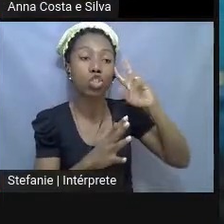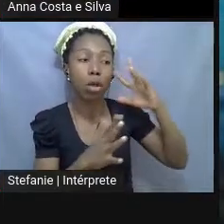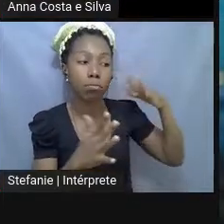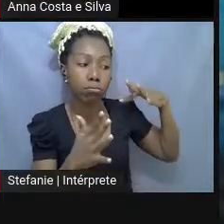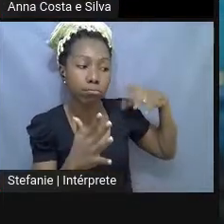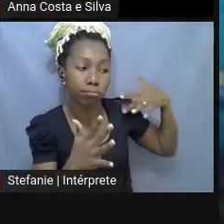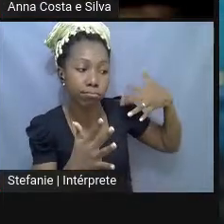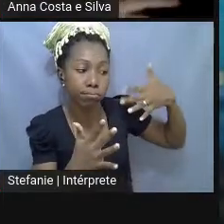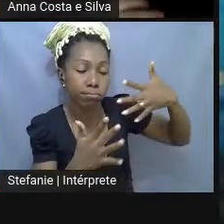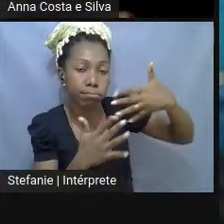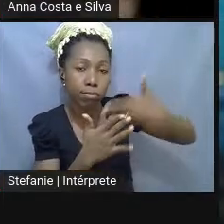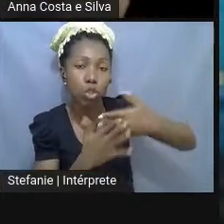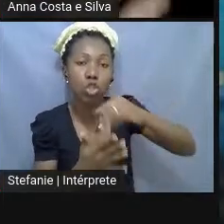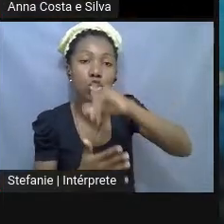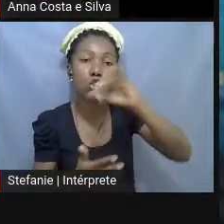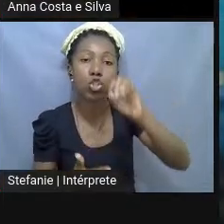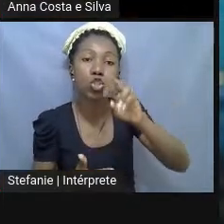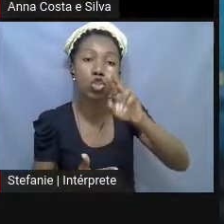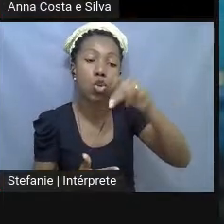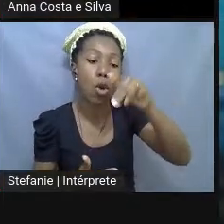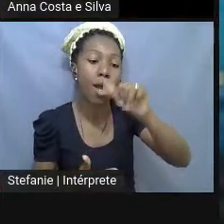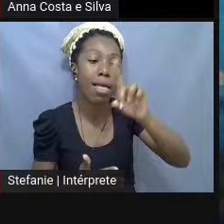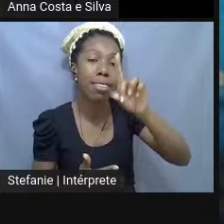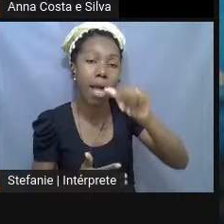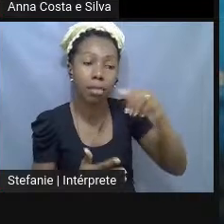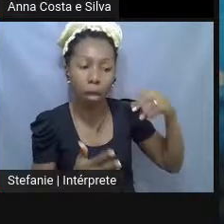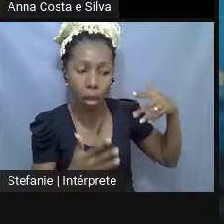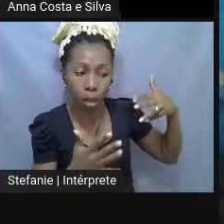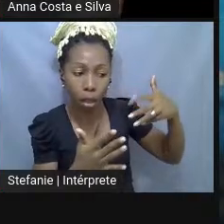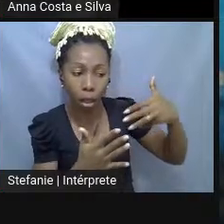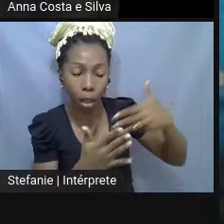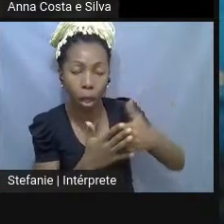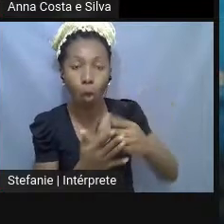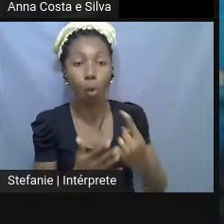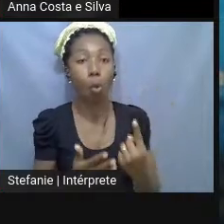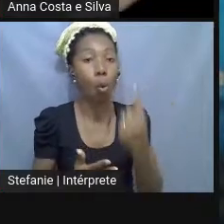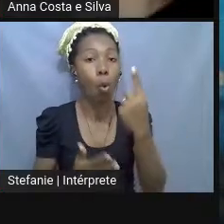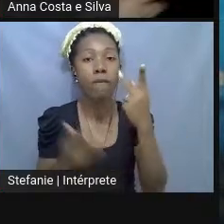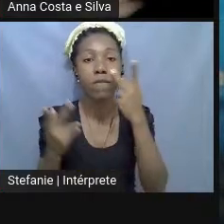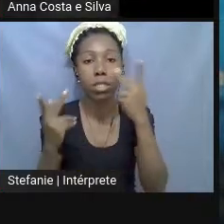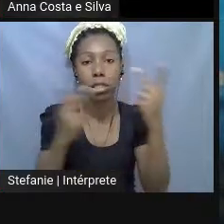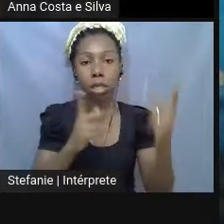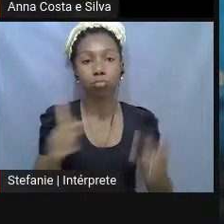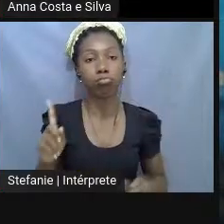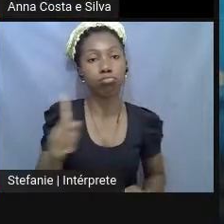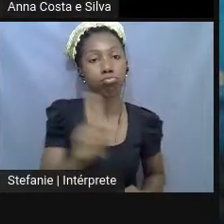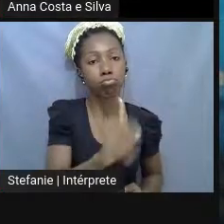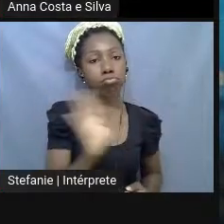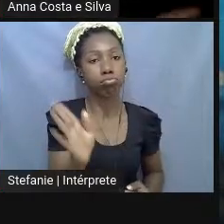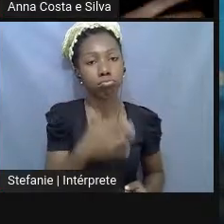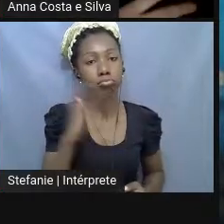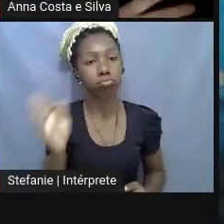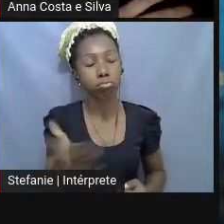para um visitante por vez e ter uma experiência